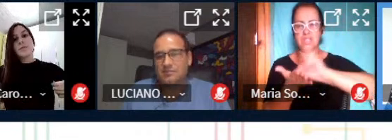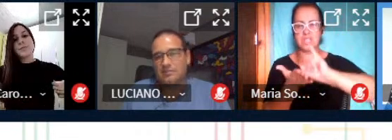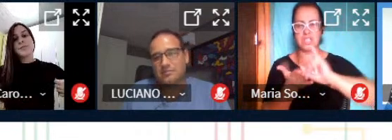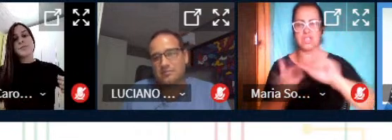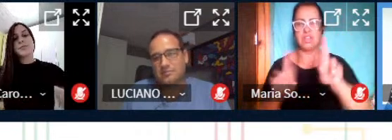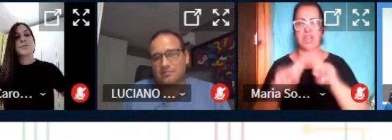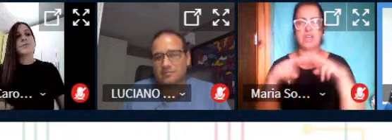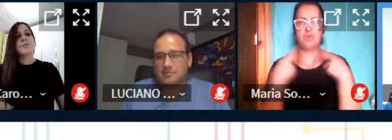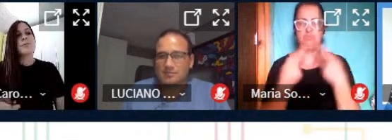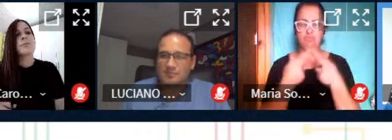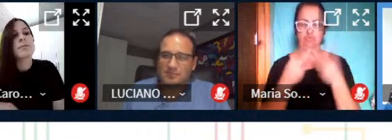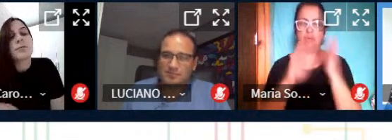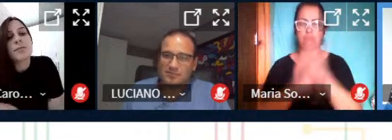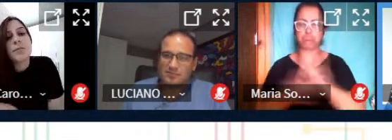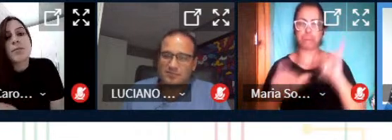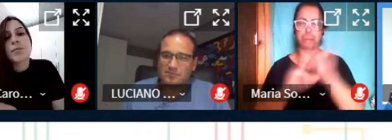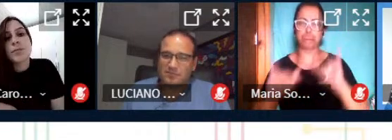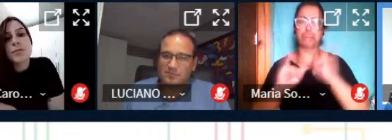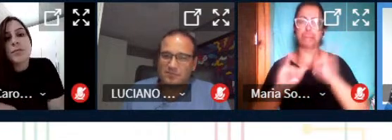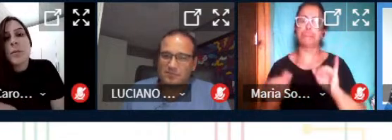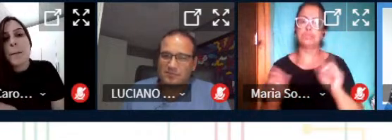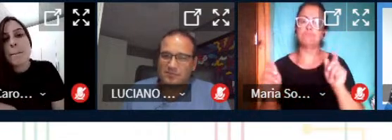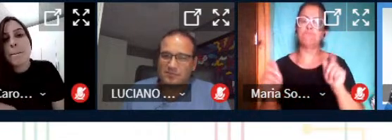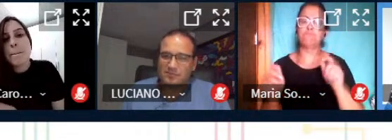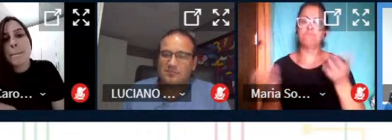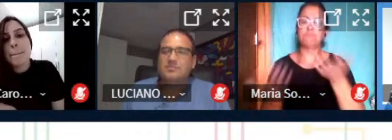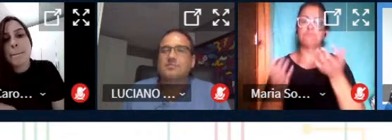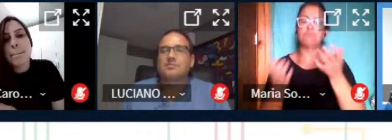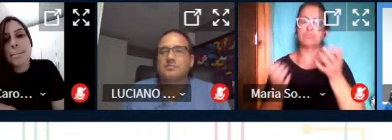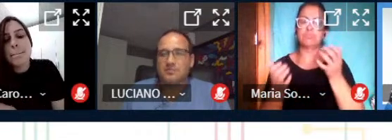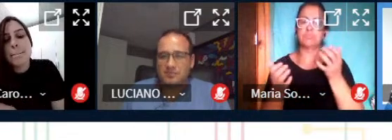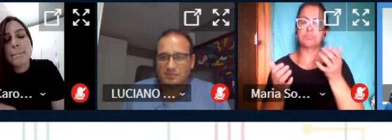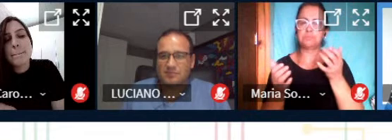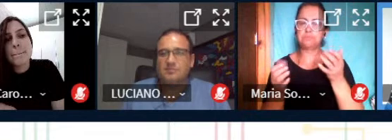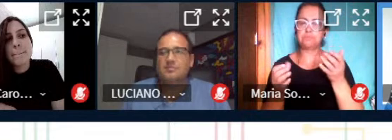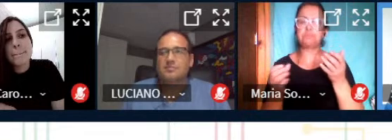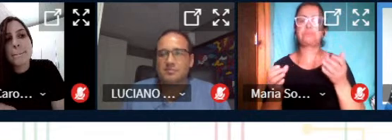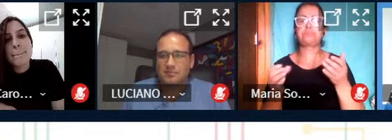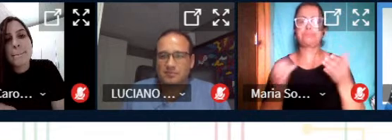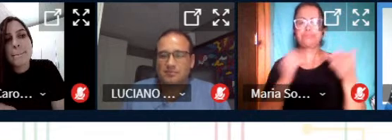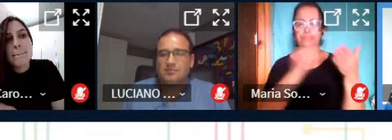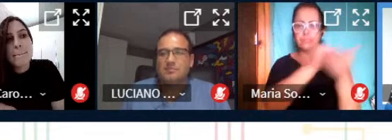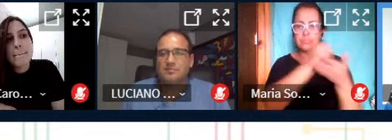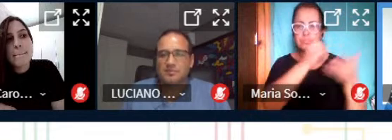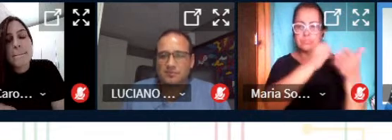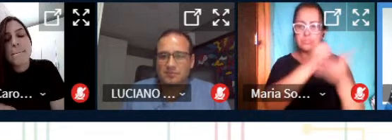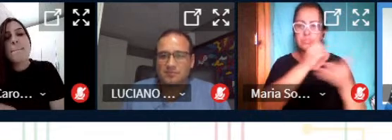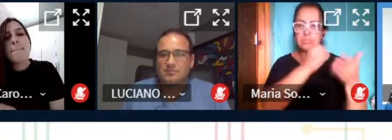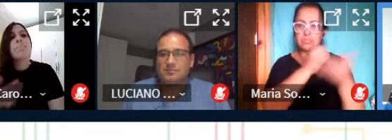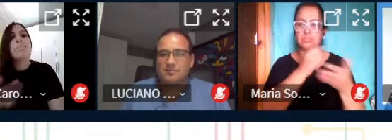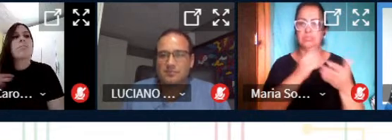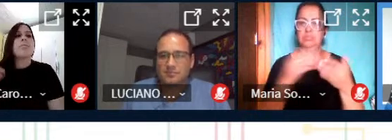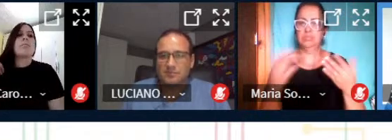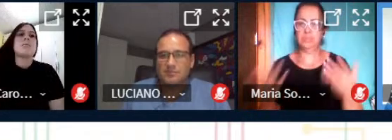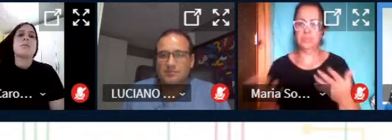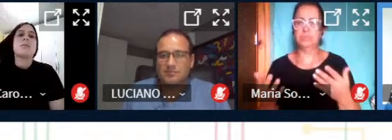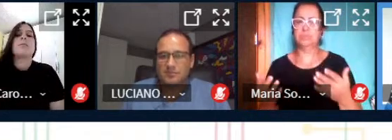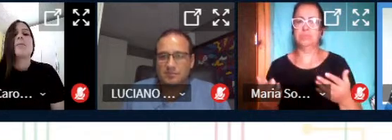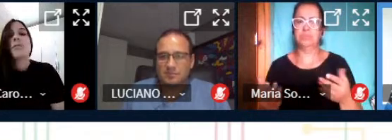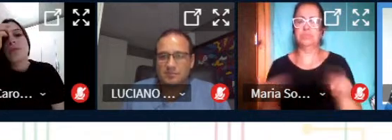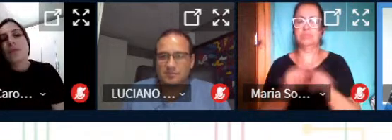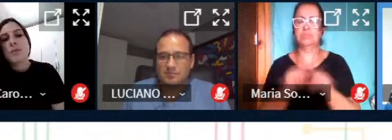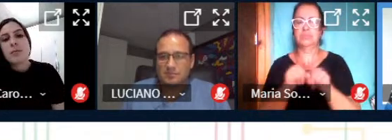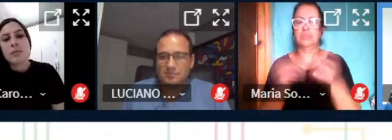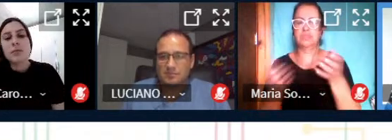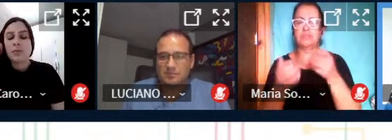foi anunciado que a gente pretendia implantar um laboratório maker no instituto e depois durante o ano a gente tentou em vários